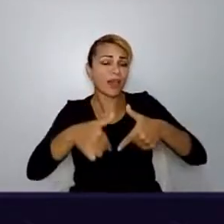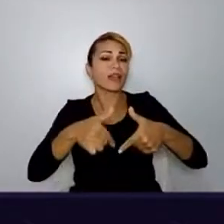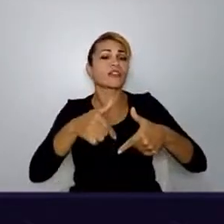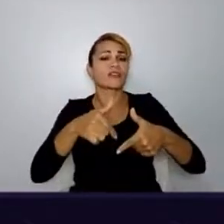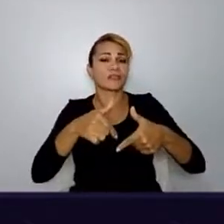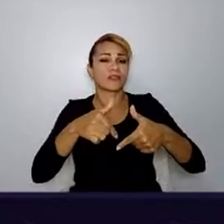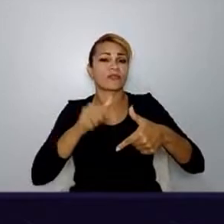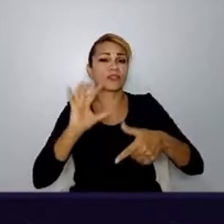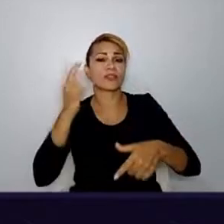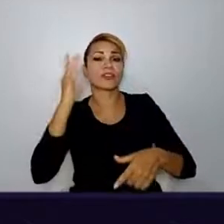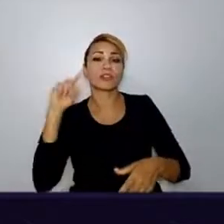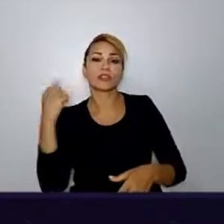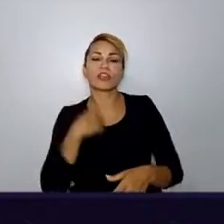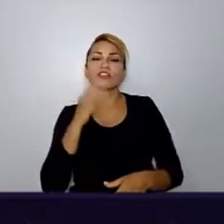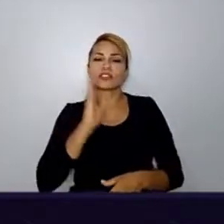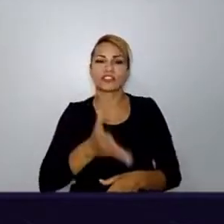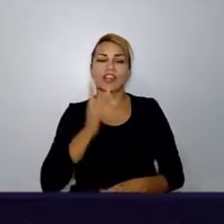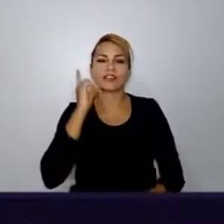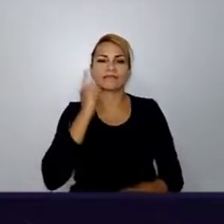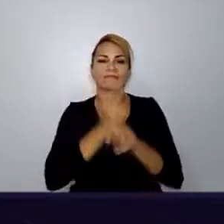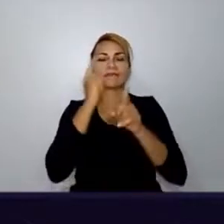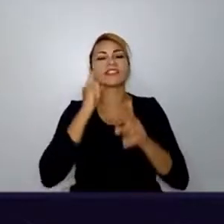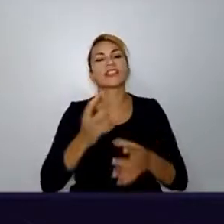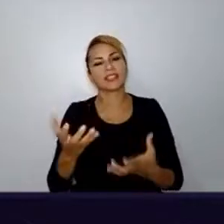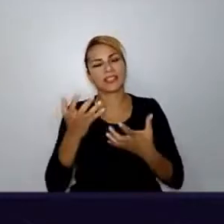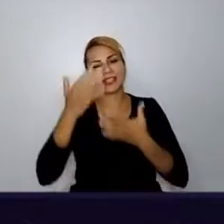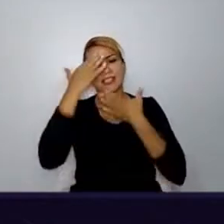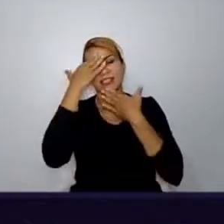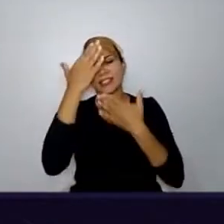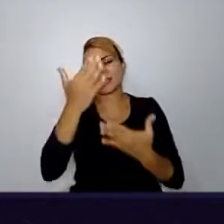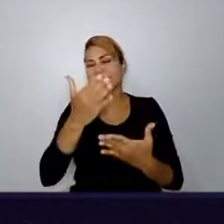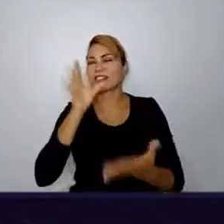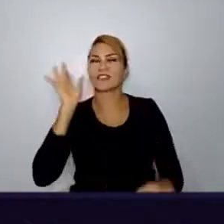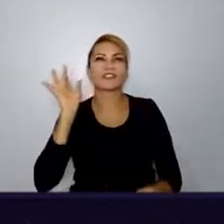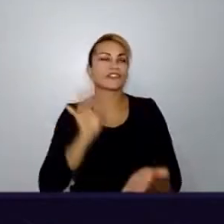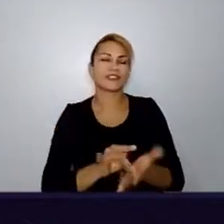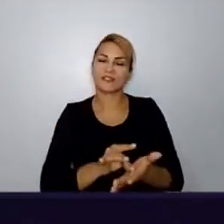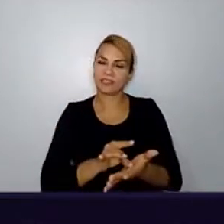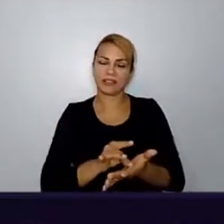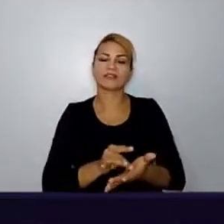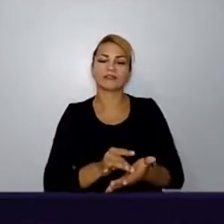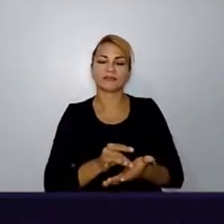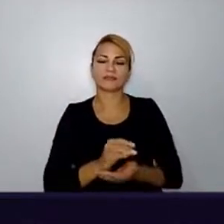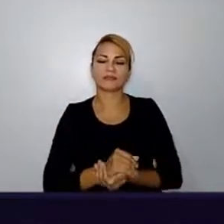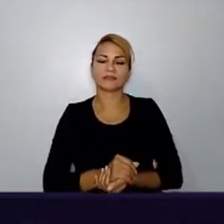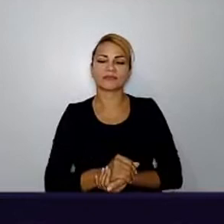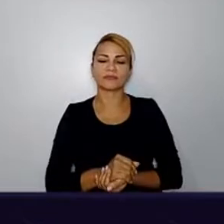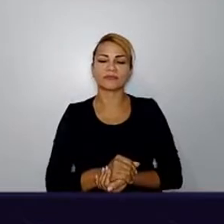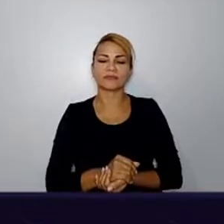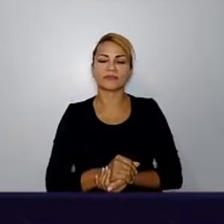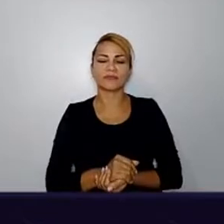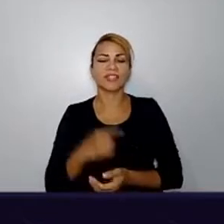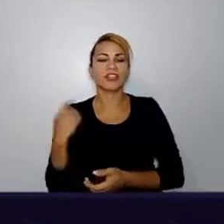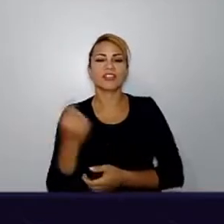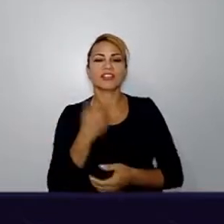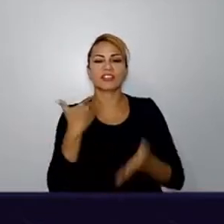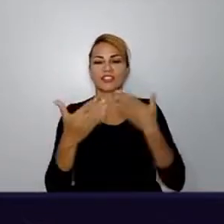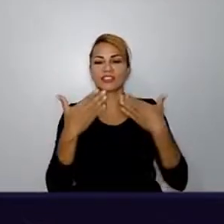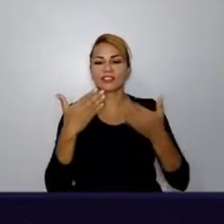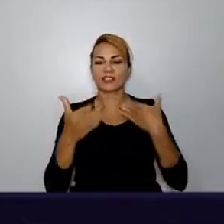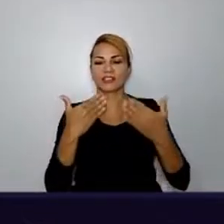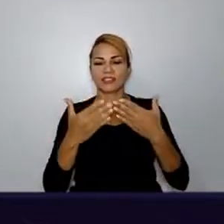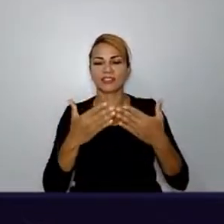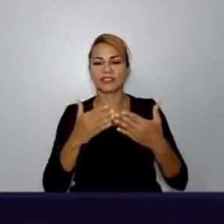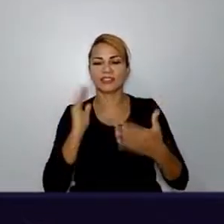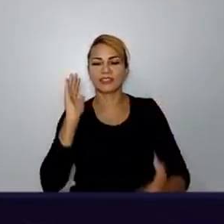Sim. Bom, Ana, eu queria te agradecer demais. Eu... A gente ficou conversando no papo aqui, daqui a pouco